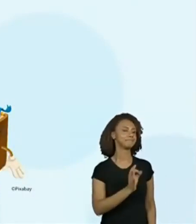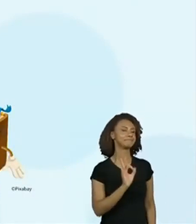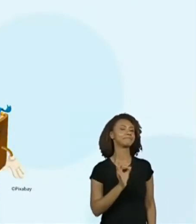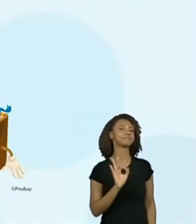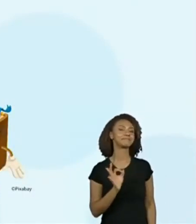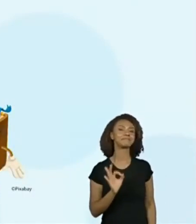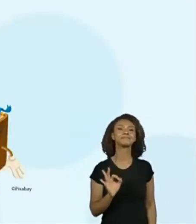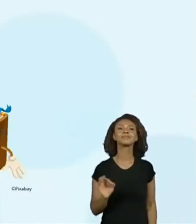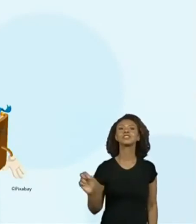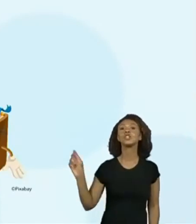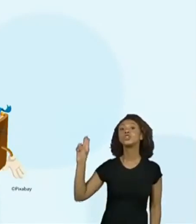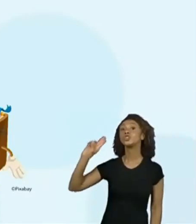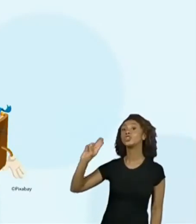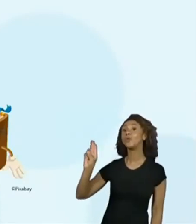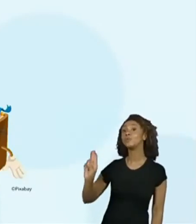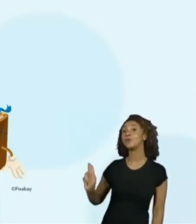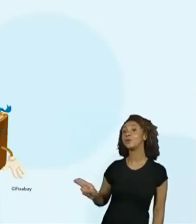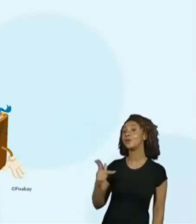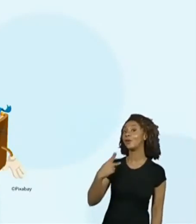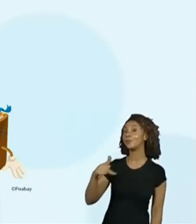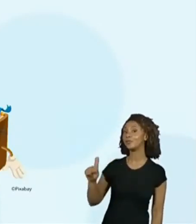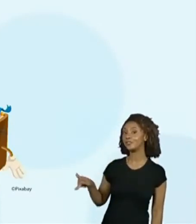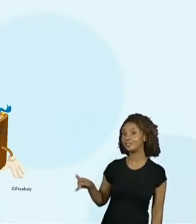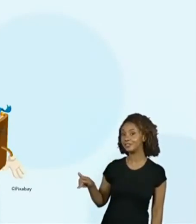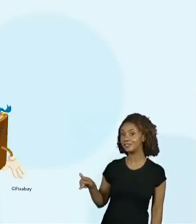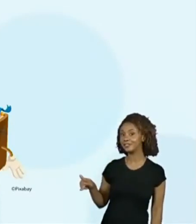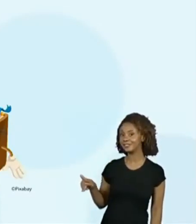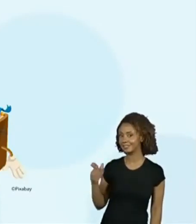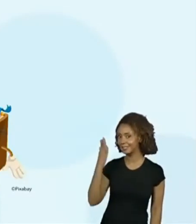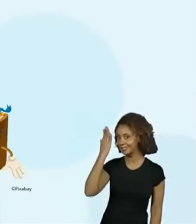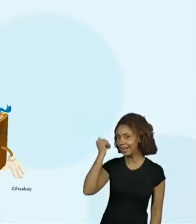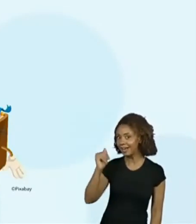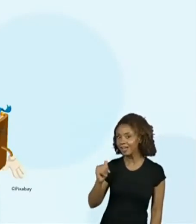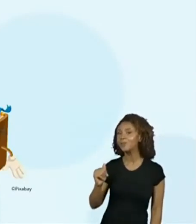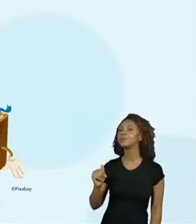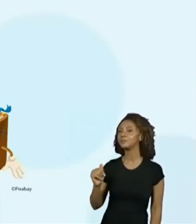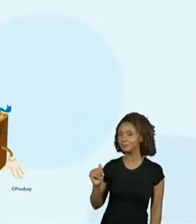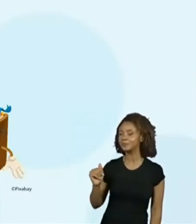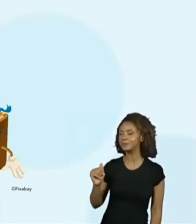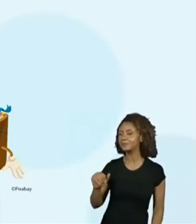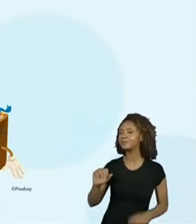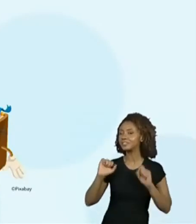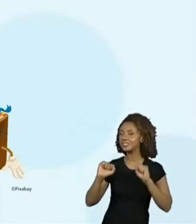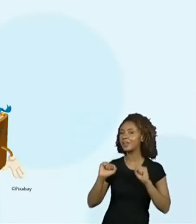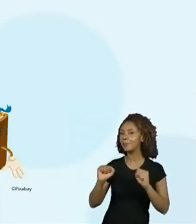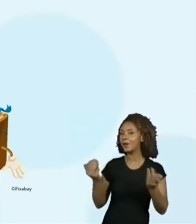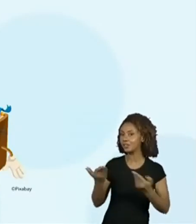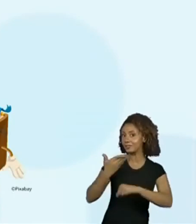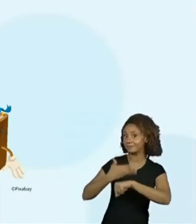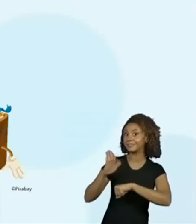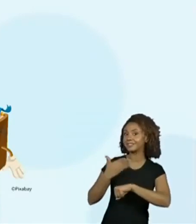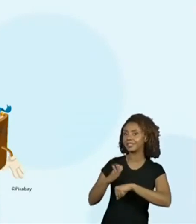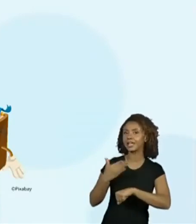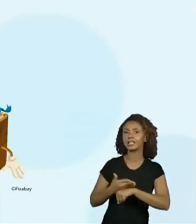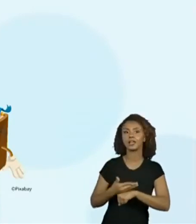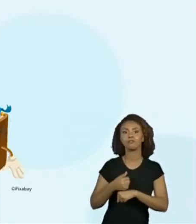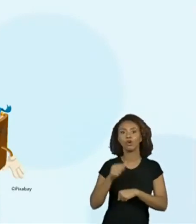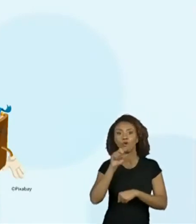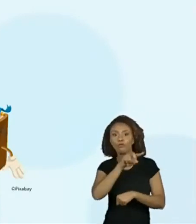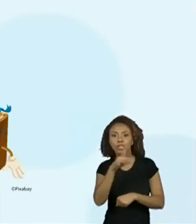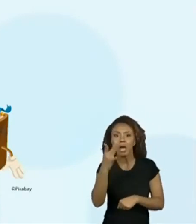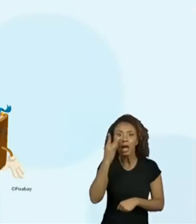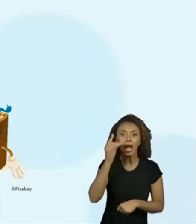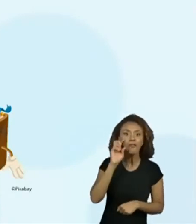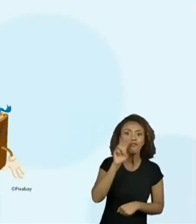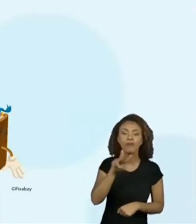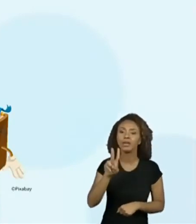Lista de nome de professores. Já sabem o que vem aí pela frente. Então, acho que a gente pode fazer um exercício. Eu sei que eu não estou vendo o rostinho de vocês,